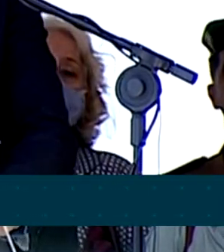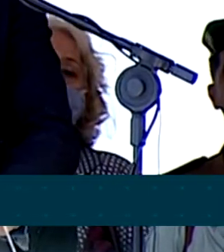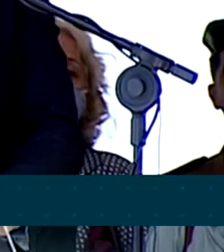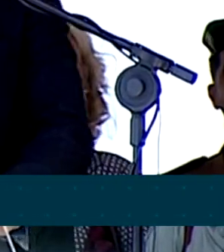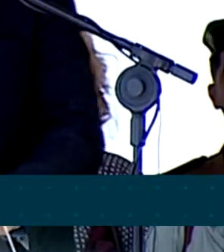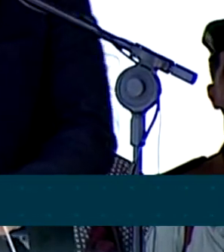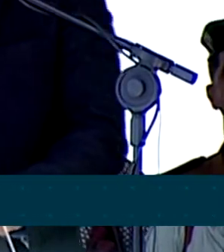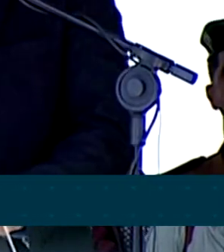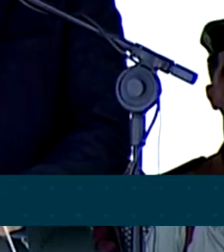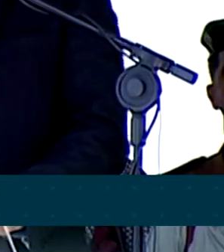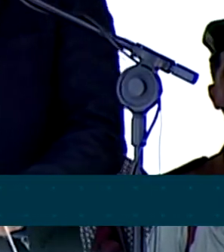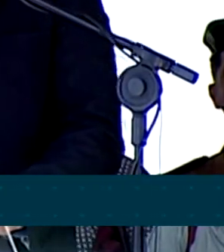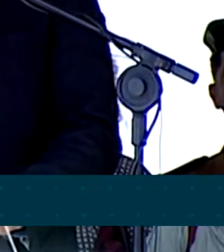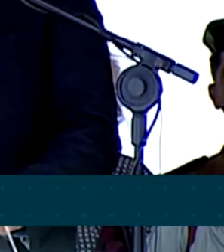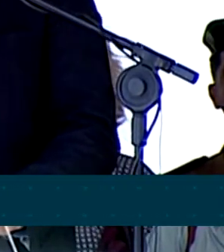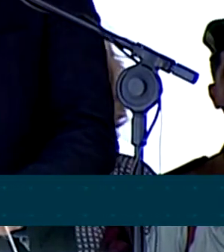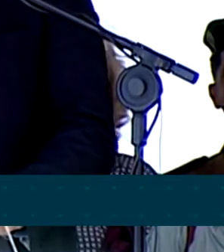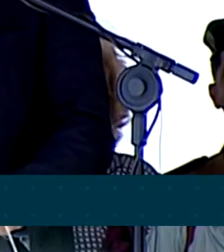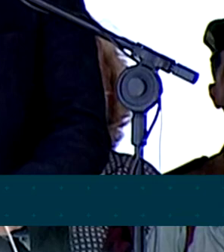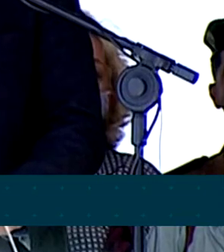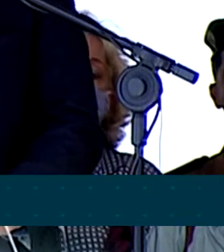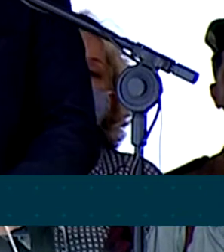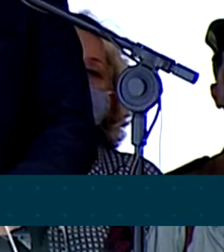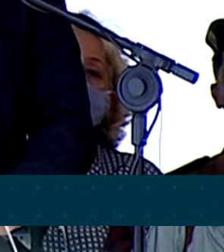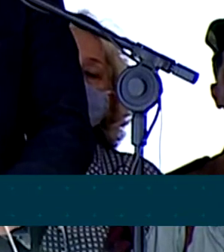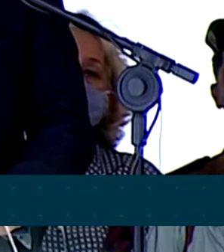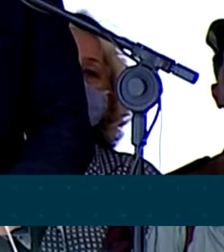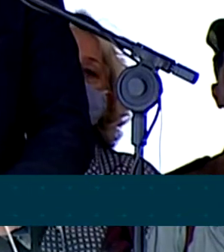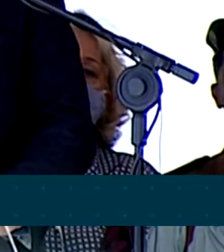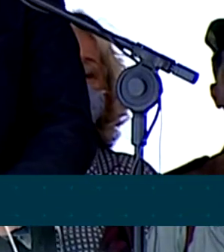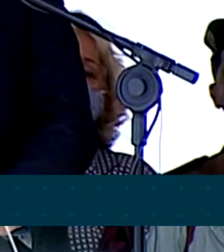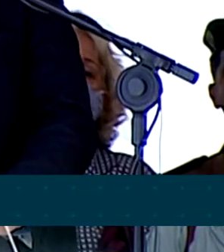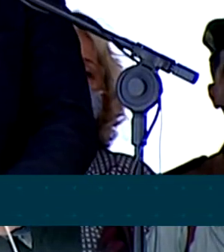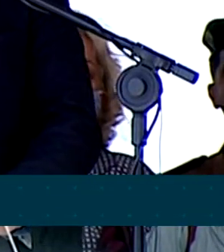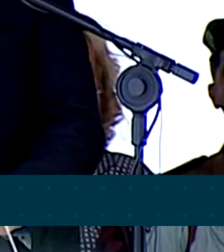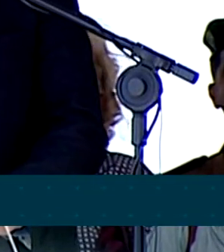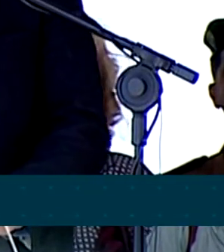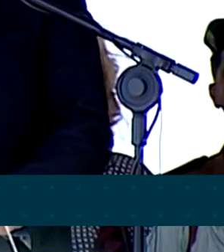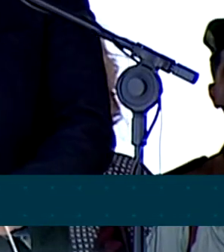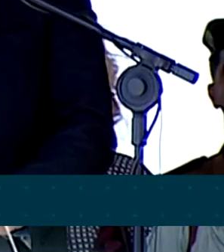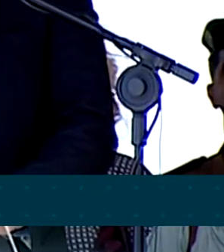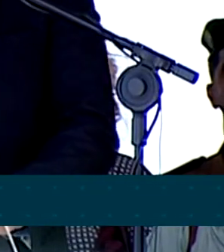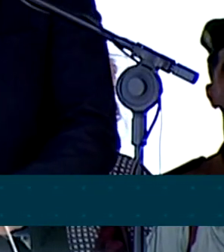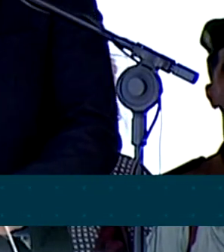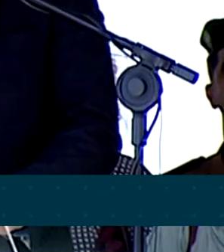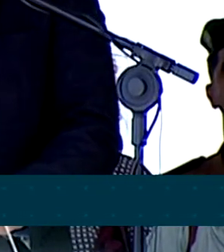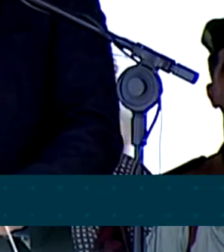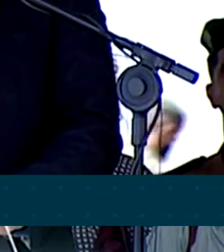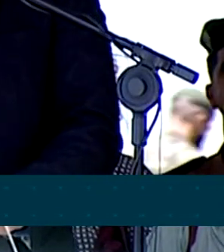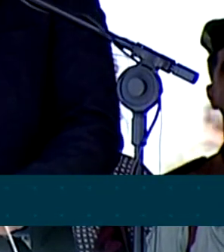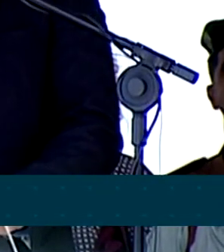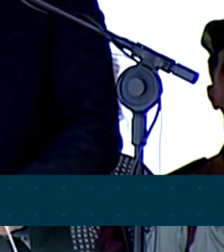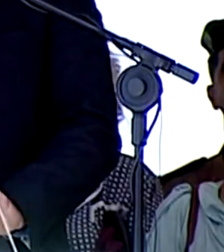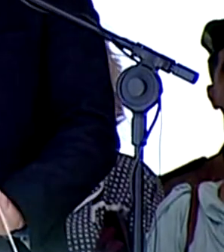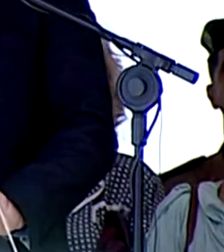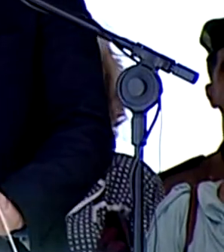carreira das armas. E nós precisamos de bons homens, boas mulheres